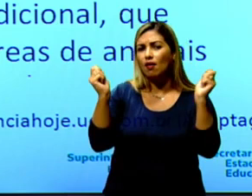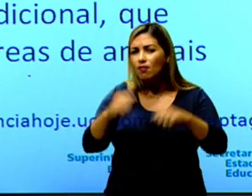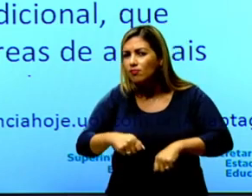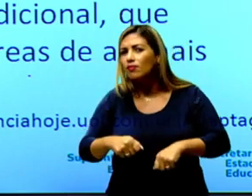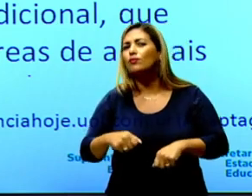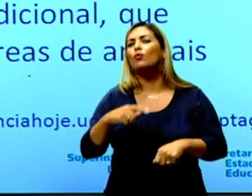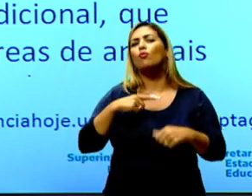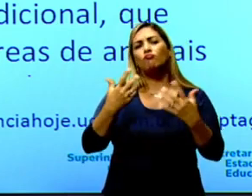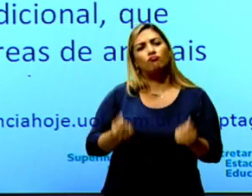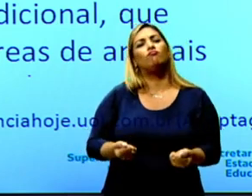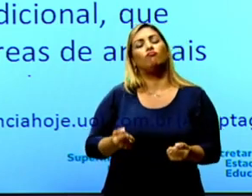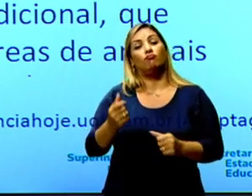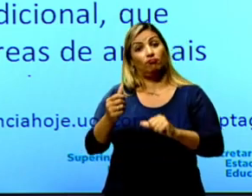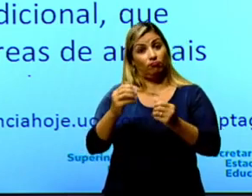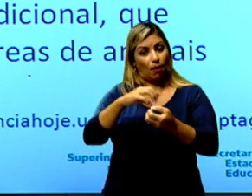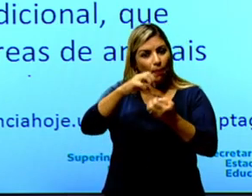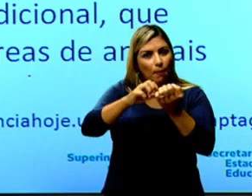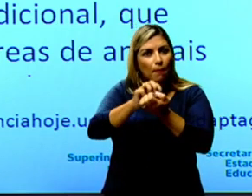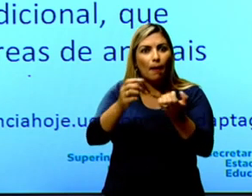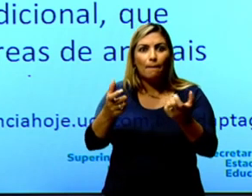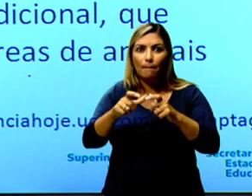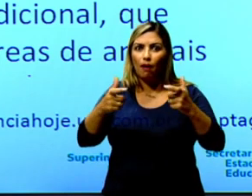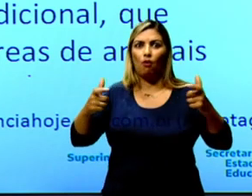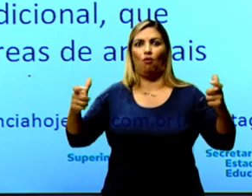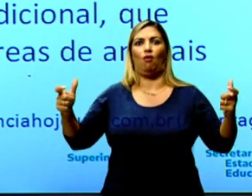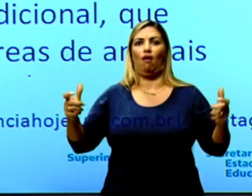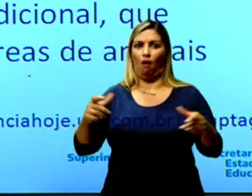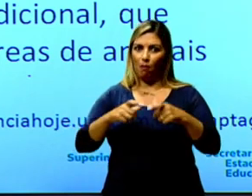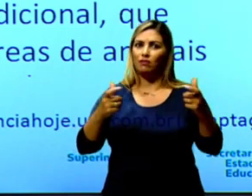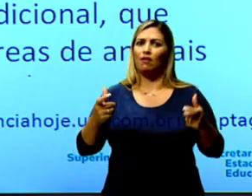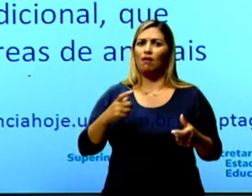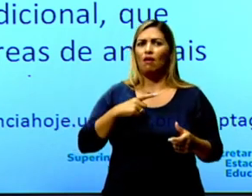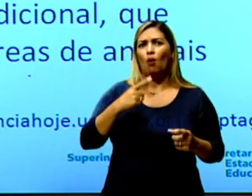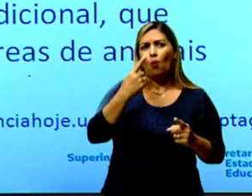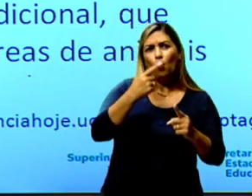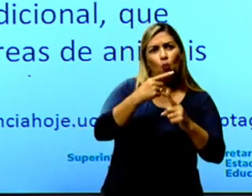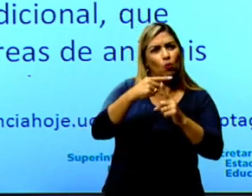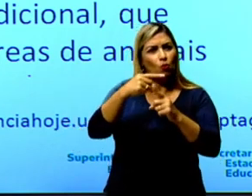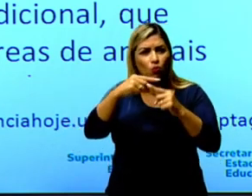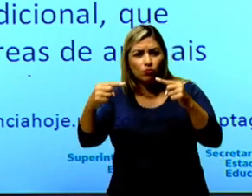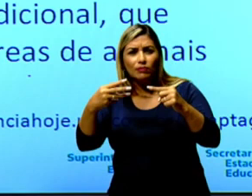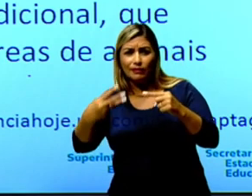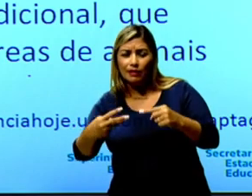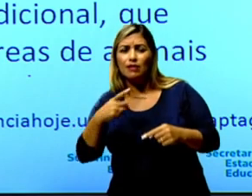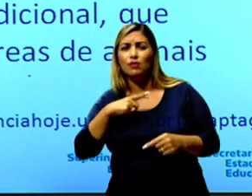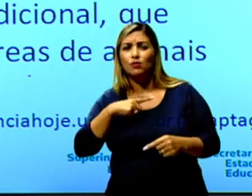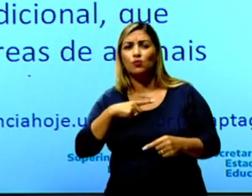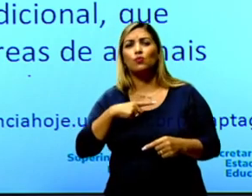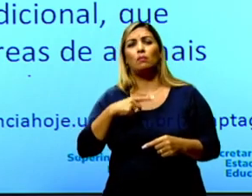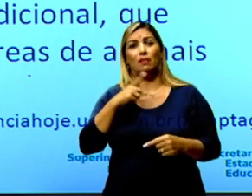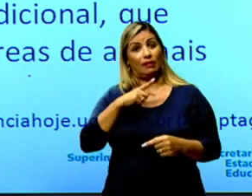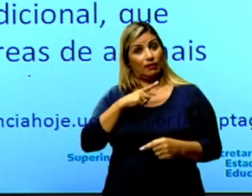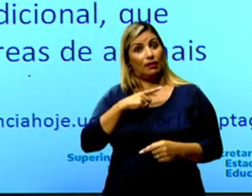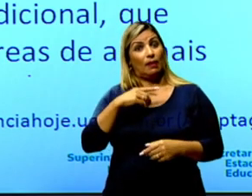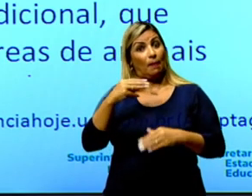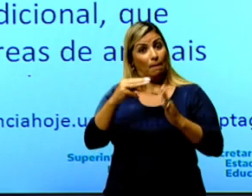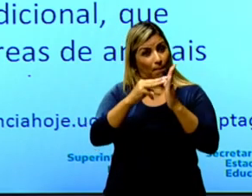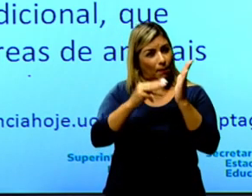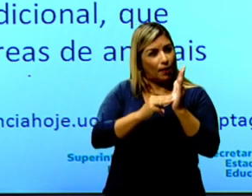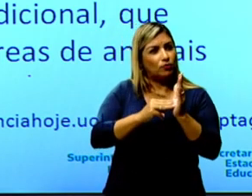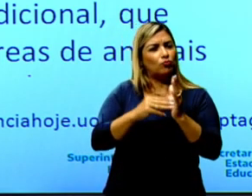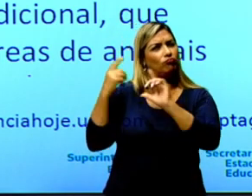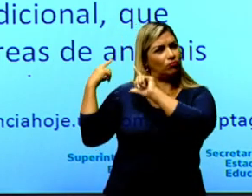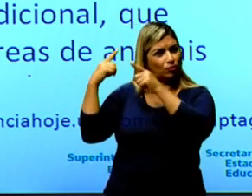quantidade e em apenas 30 dias, um terço do tempo necessário para obtê-la pelo método tradicional, que consiste na